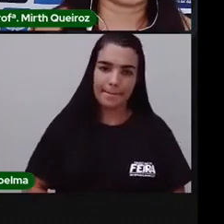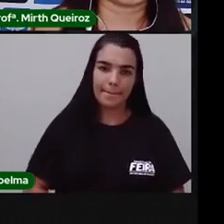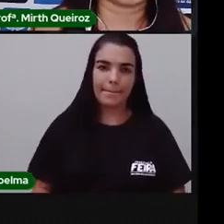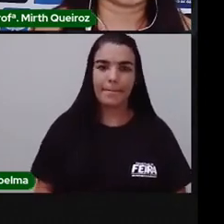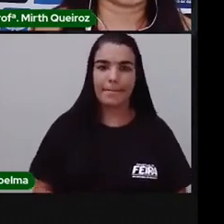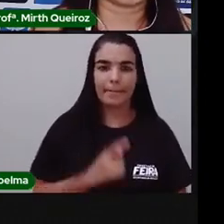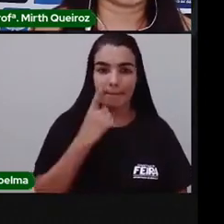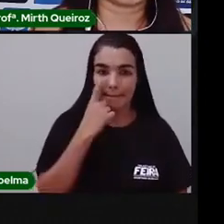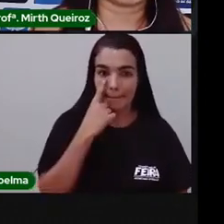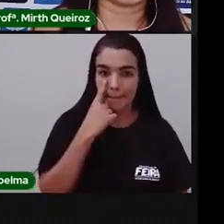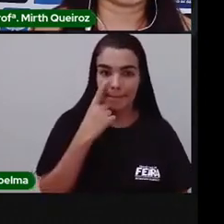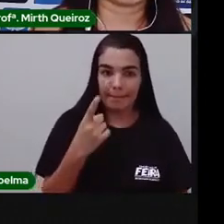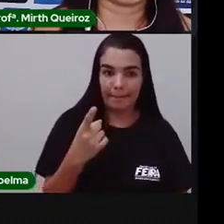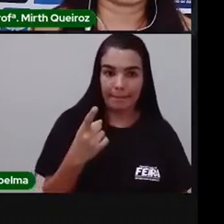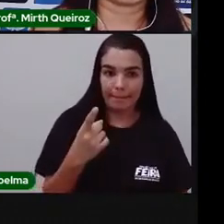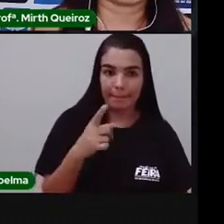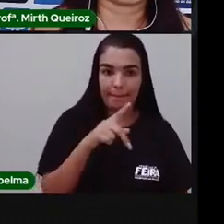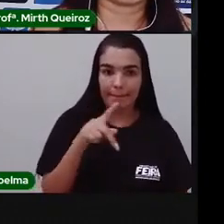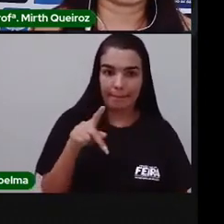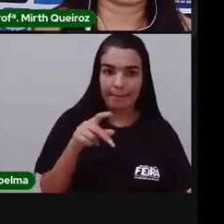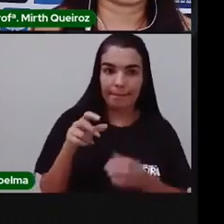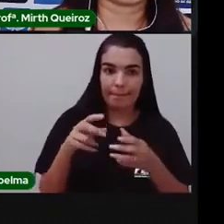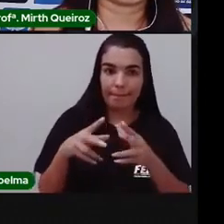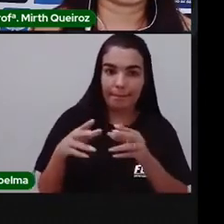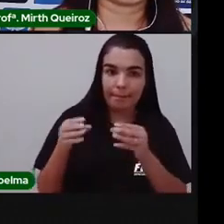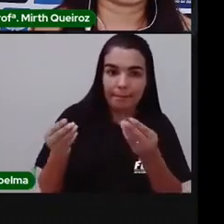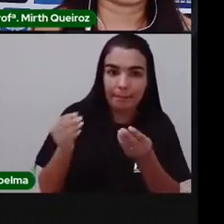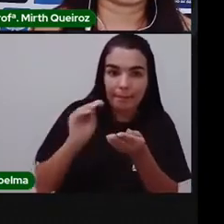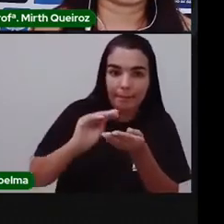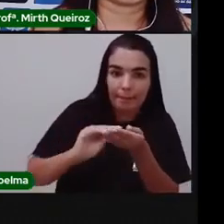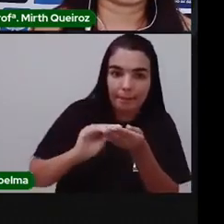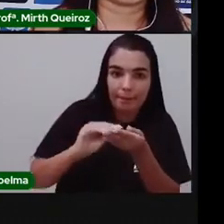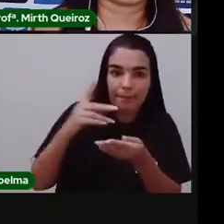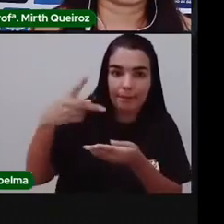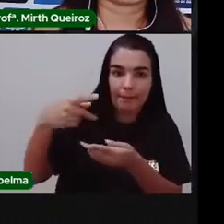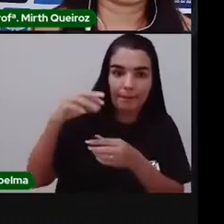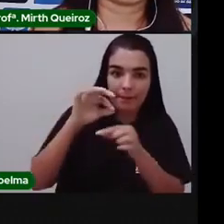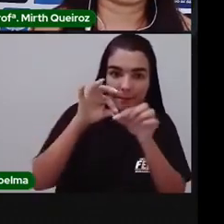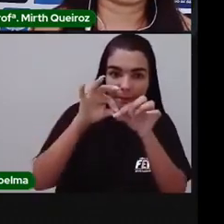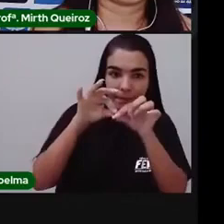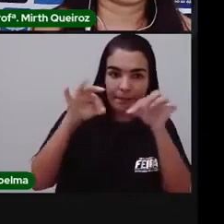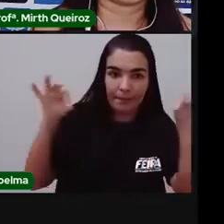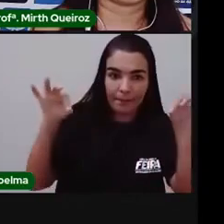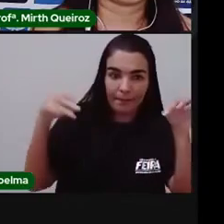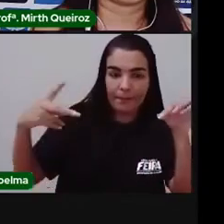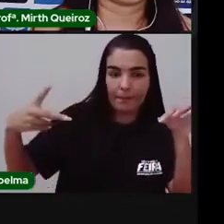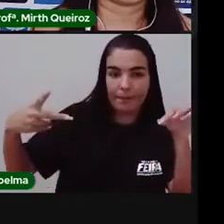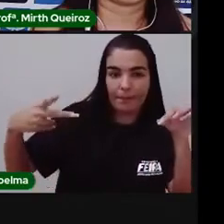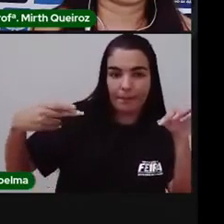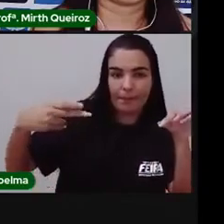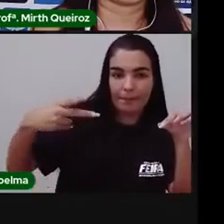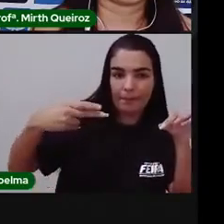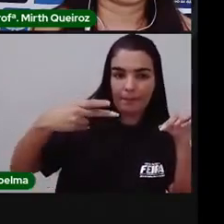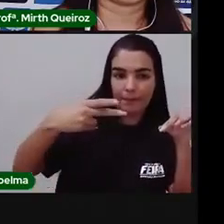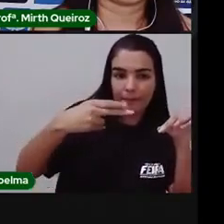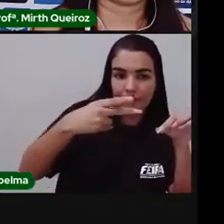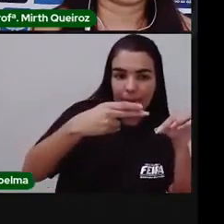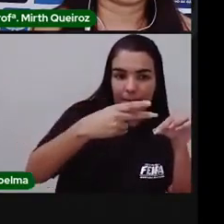Olha, a Pro dobrou assim. Essa parte aqui a gente vai retirar ela, tá? A gente vai cortar.